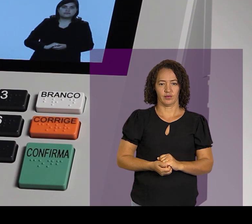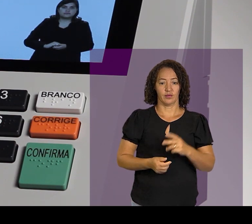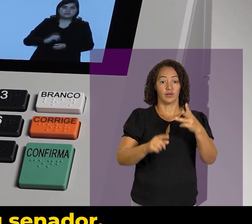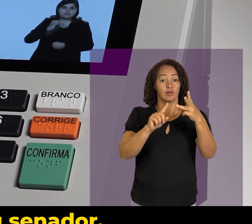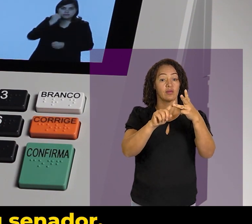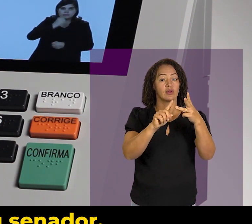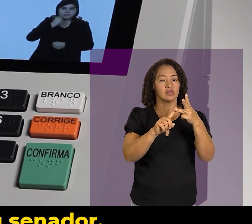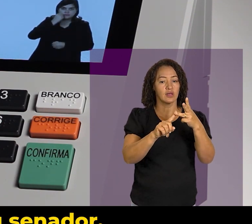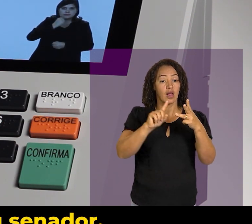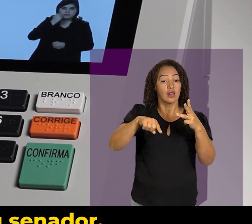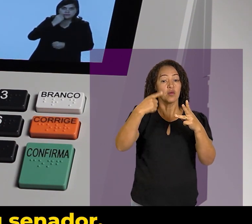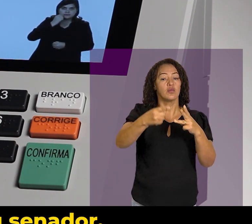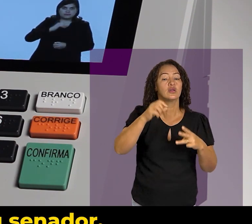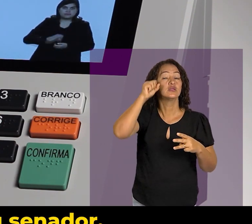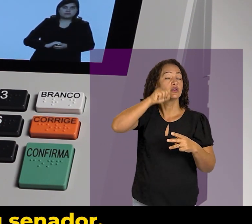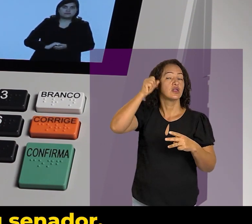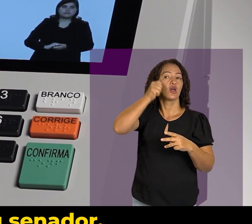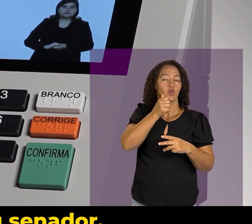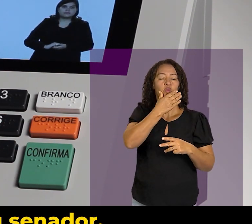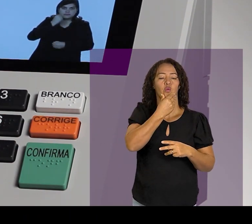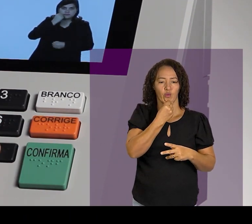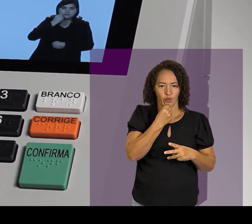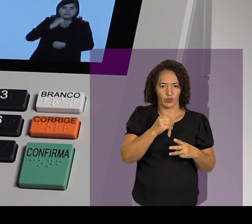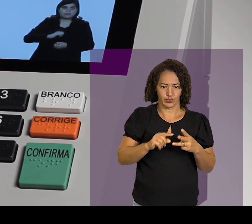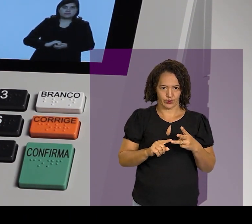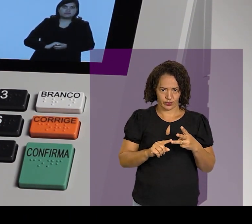Aí vem senadora ou senador.